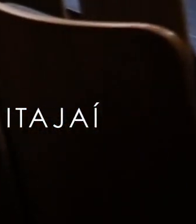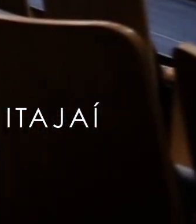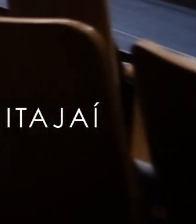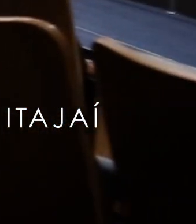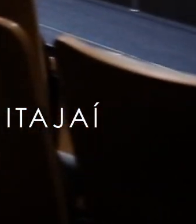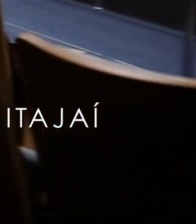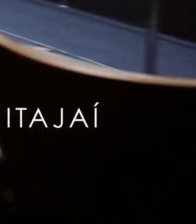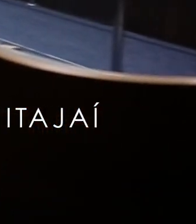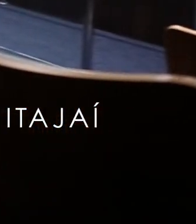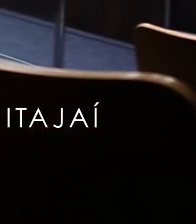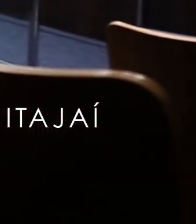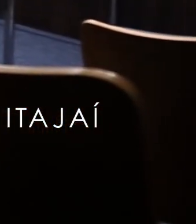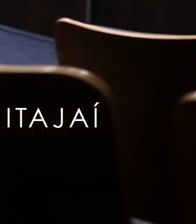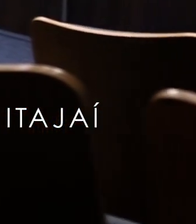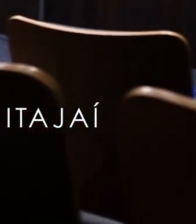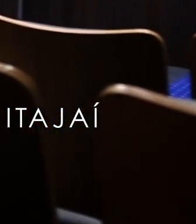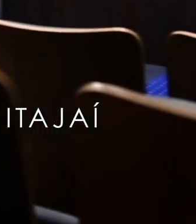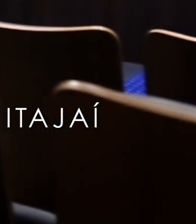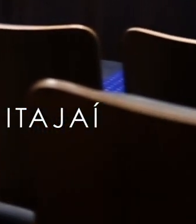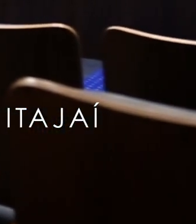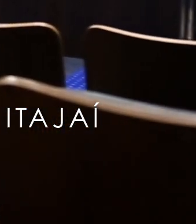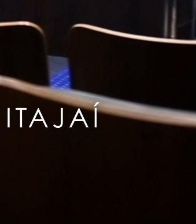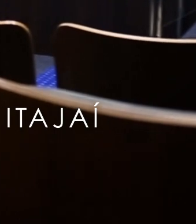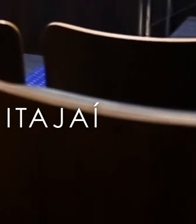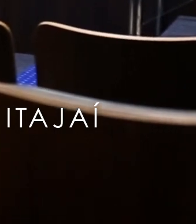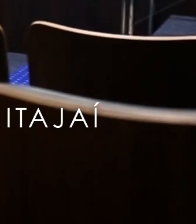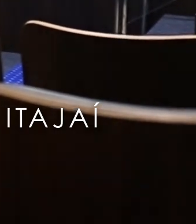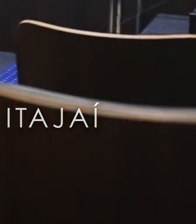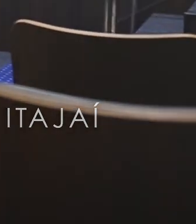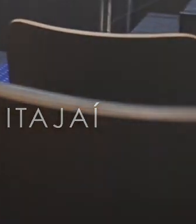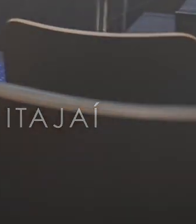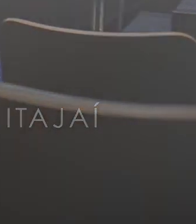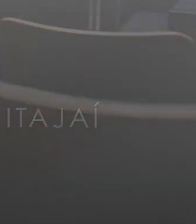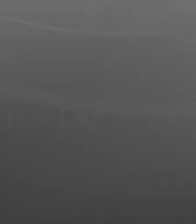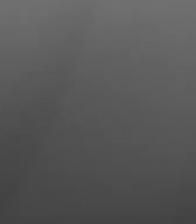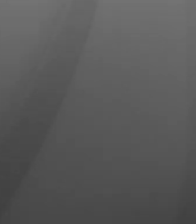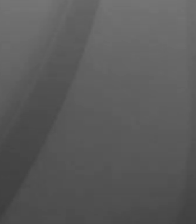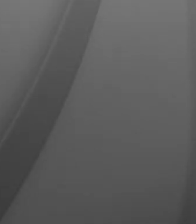Fique por dentro Do que acontece Na Câmara de Vereadores De Itajaí